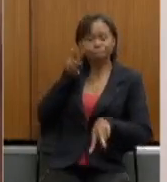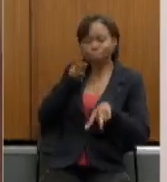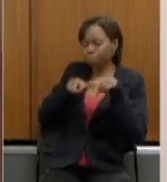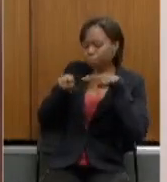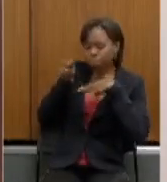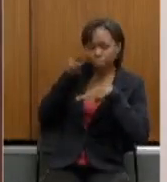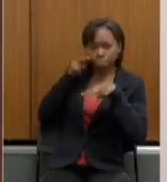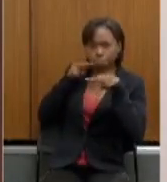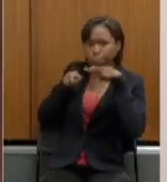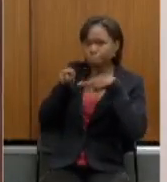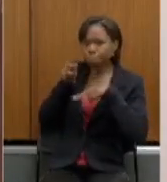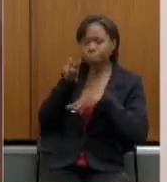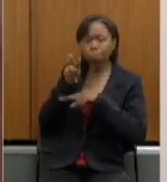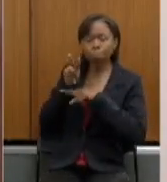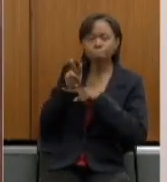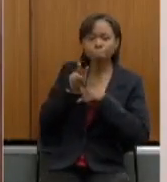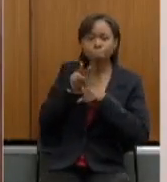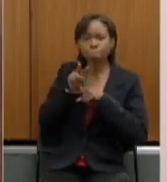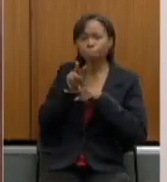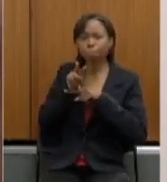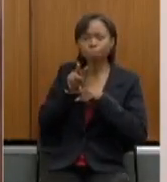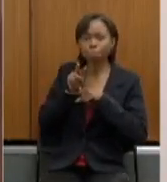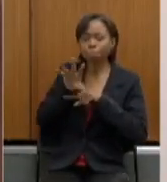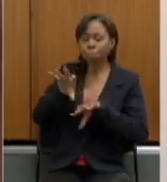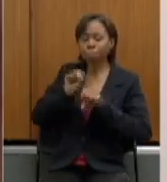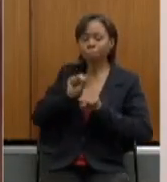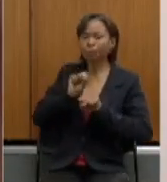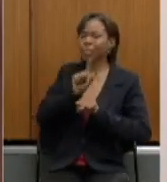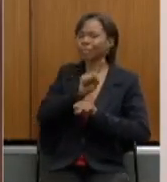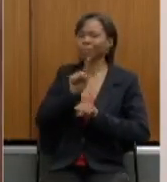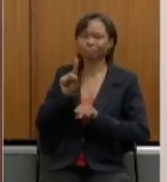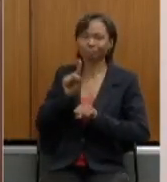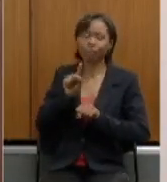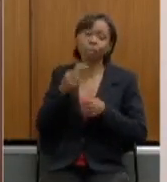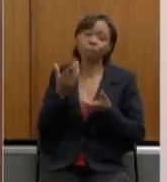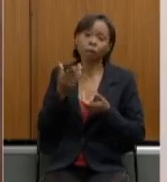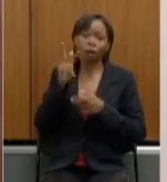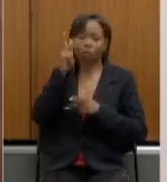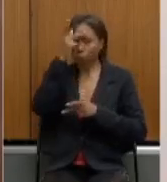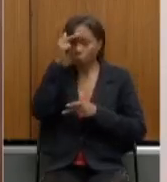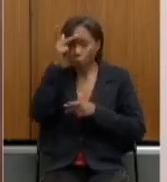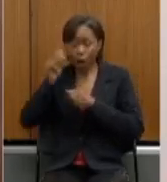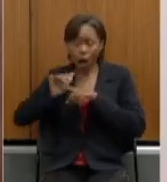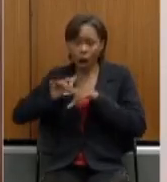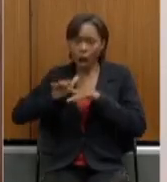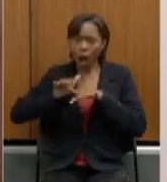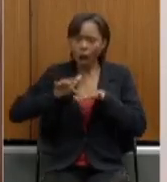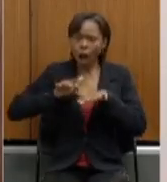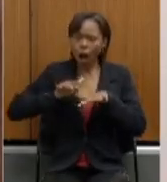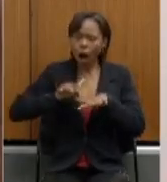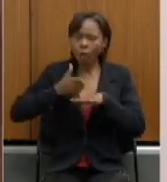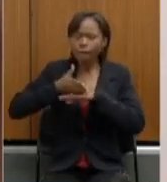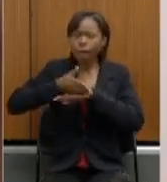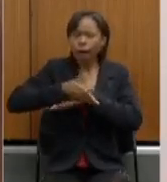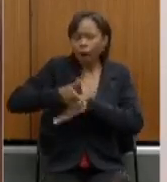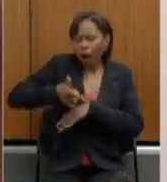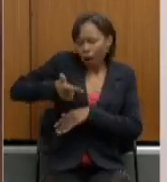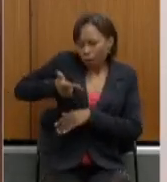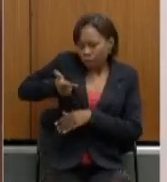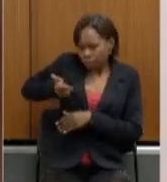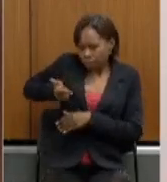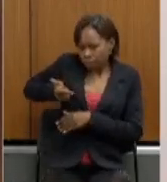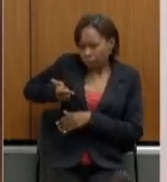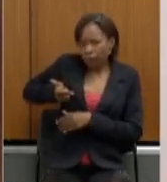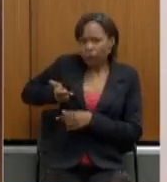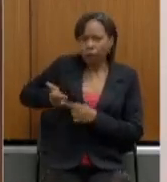no detector de metal essas pessoas entraram armadas essas pessoas entraram com sacolas